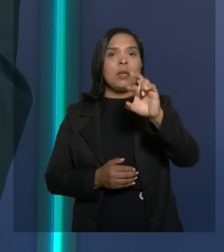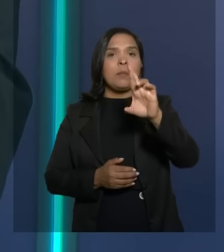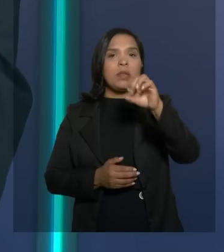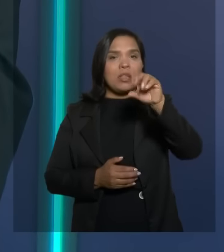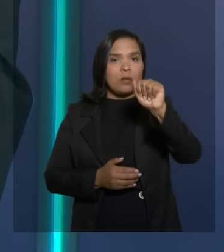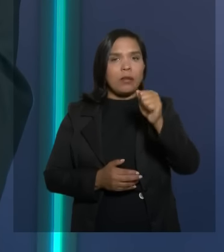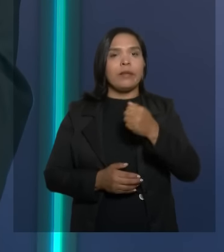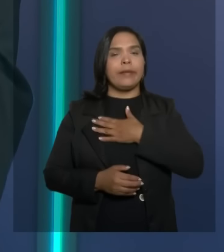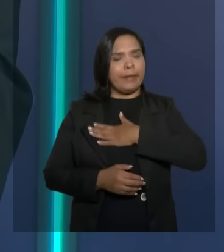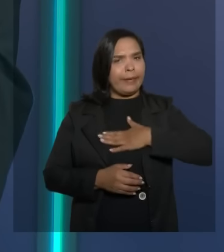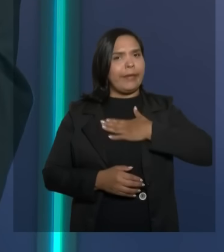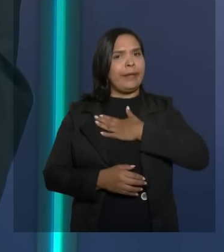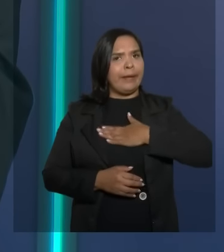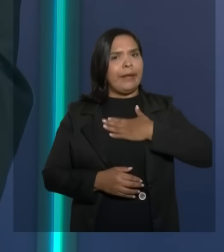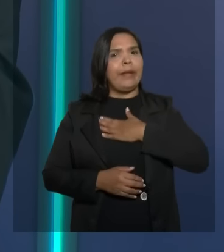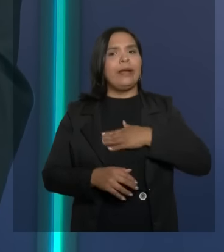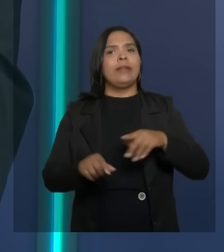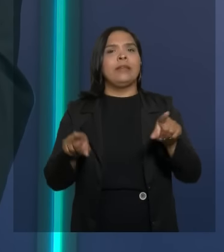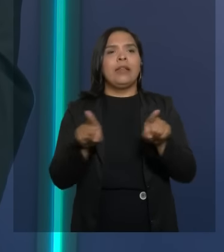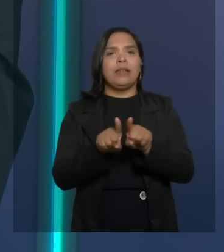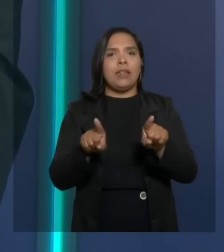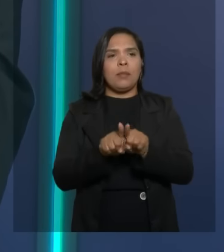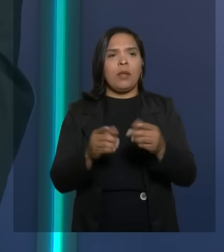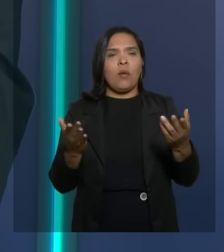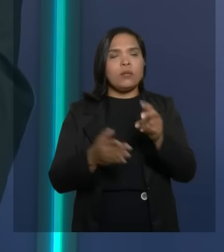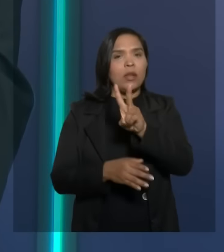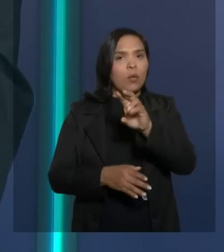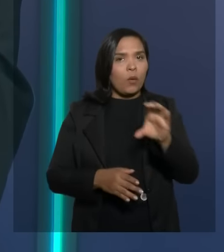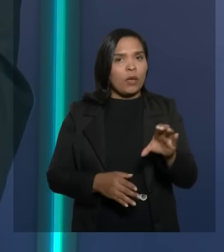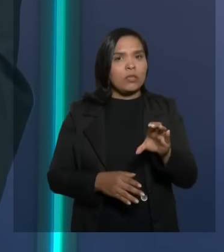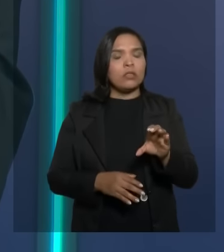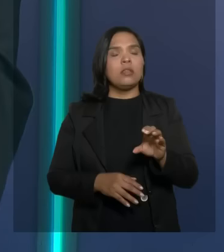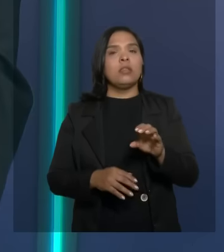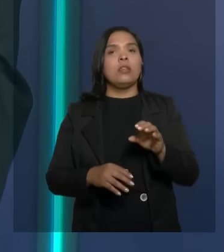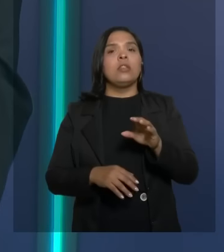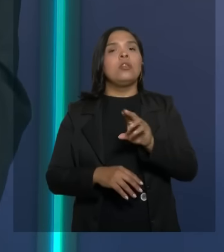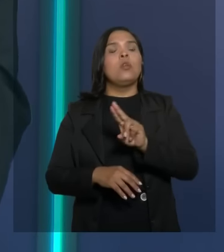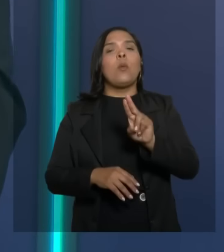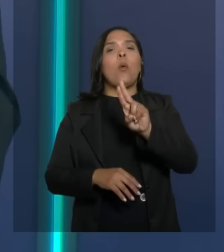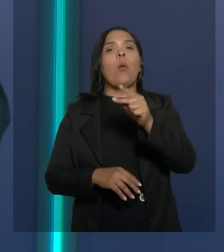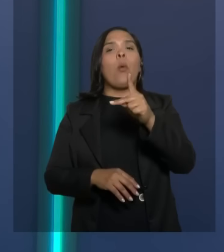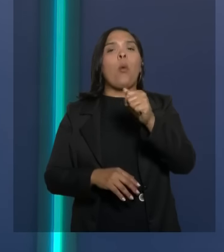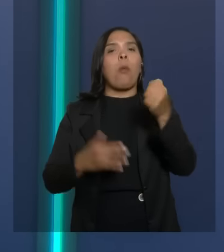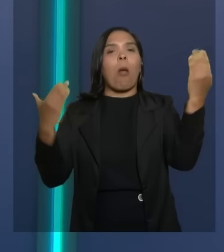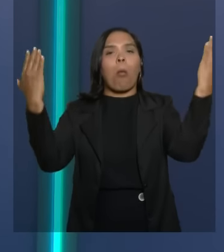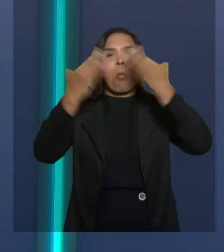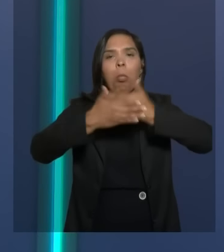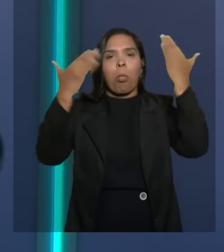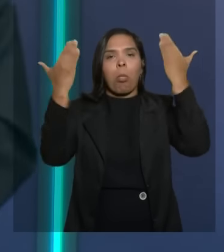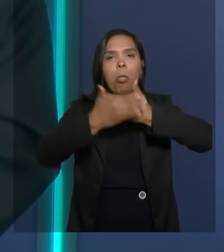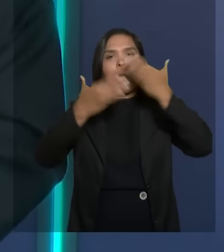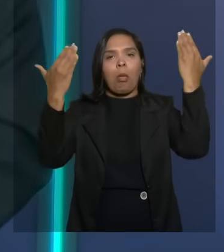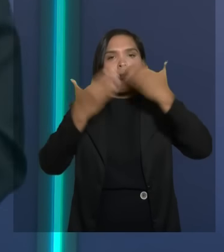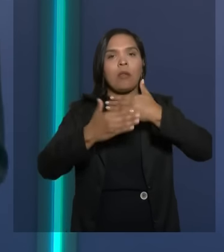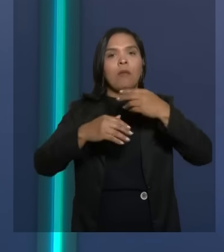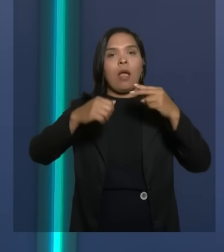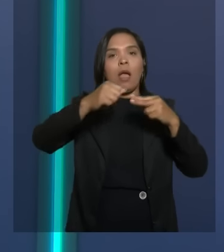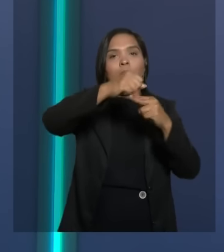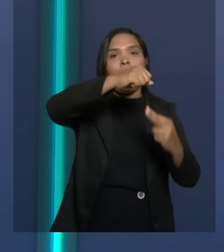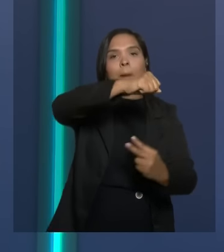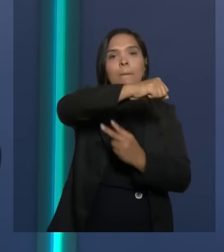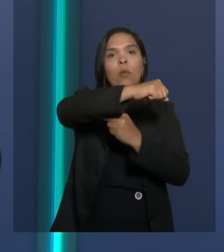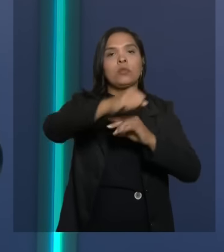UPA do Senhorinha Cairo que a população de Conquista hoje já chama de UPA Invisível, a Ponte Salvador e Itaparica e nós no